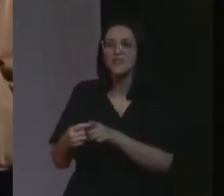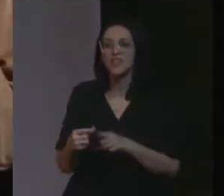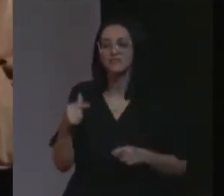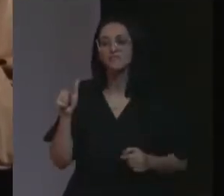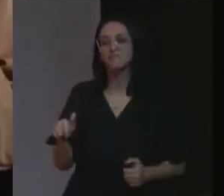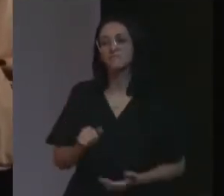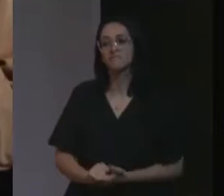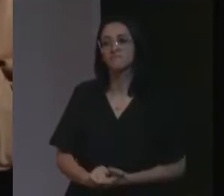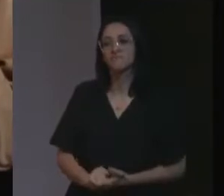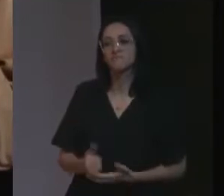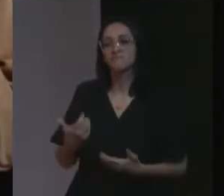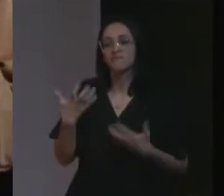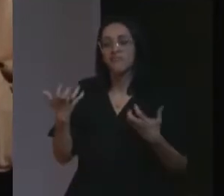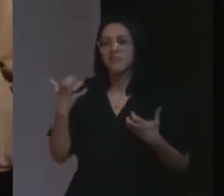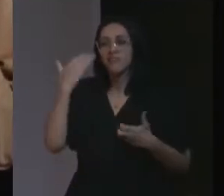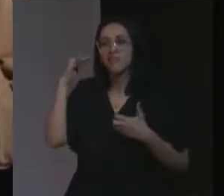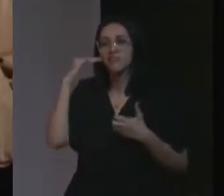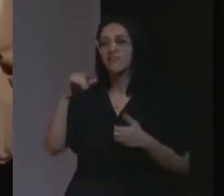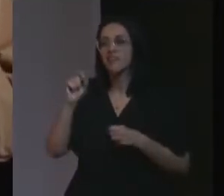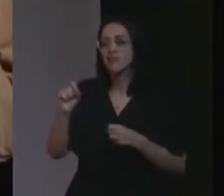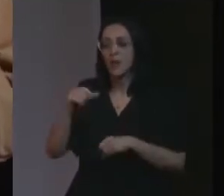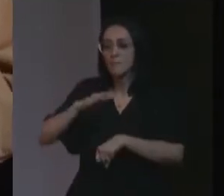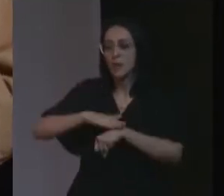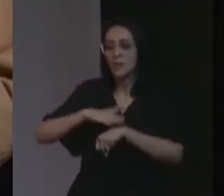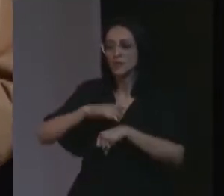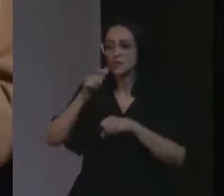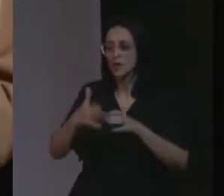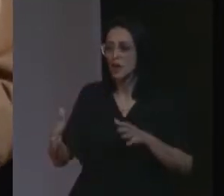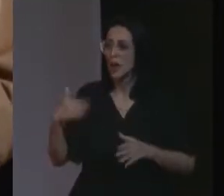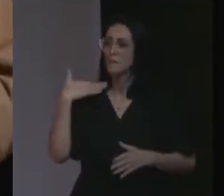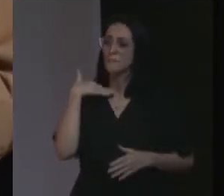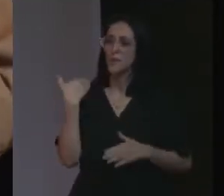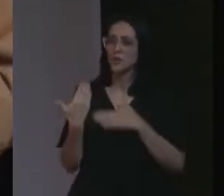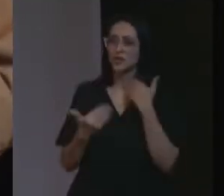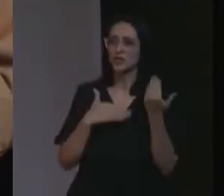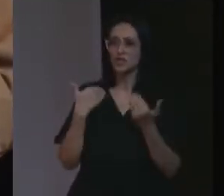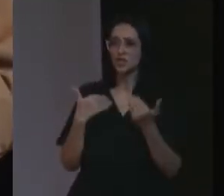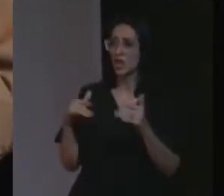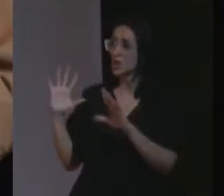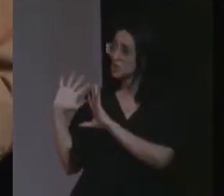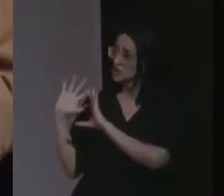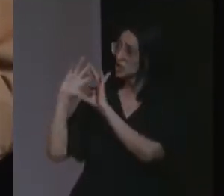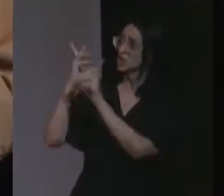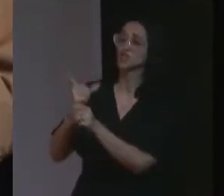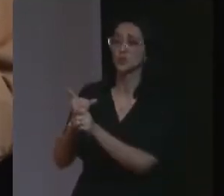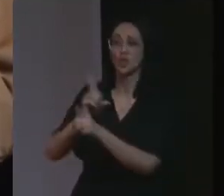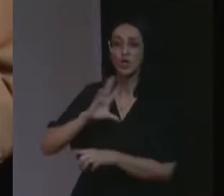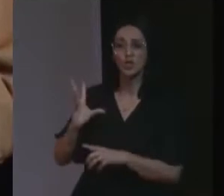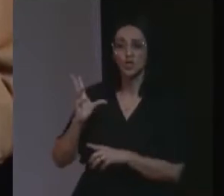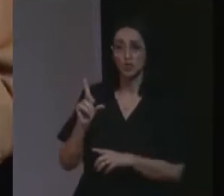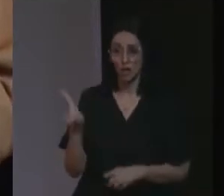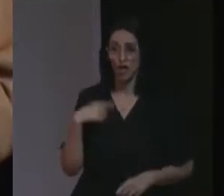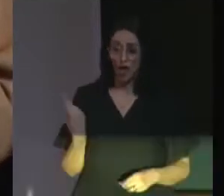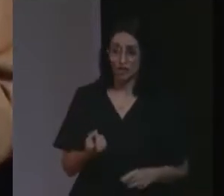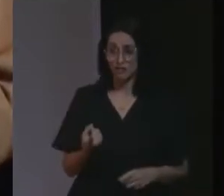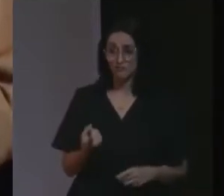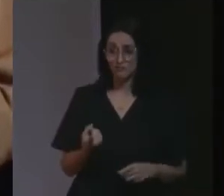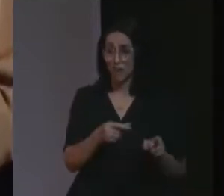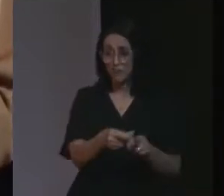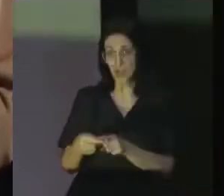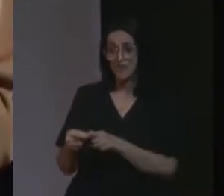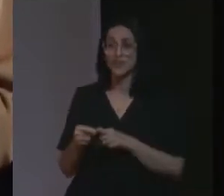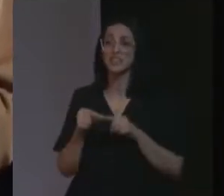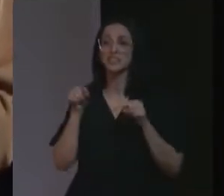mesmo. Eu gostaria de entender, quando foi falado que a morte é o destino de todos, para nós, que viemos da